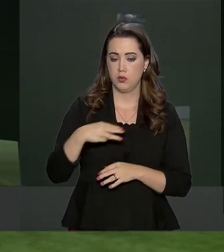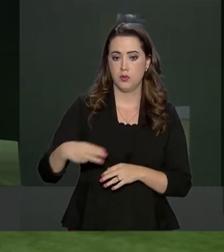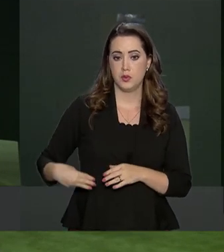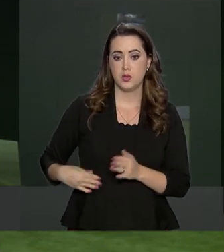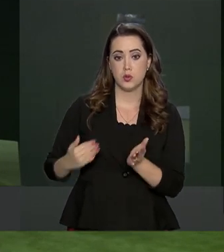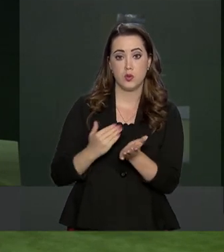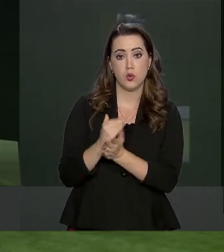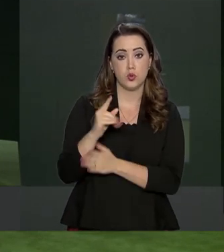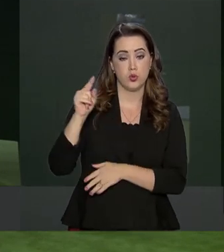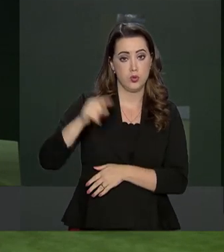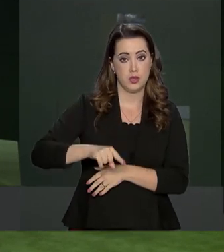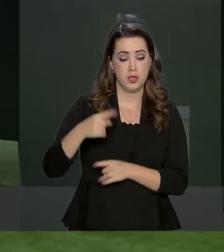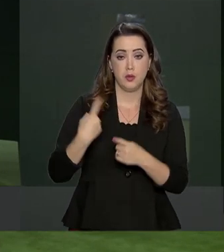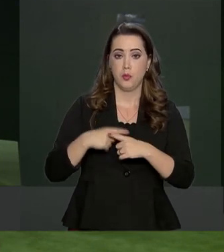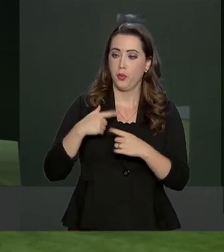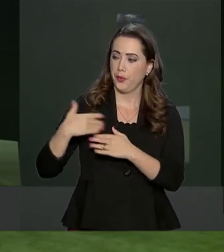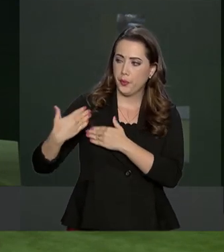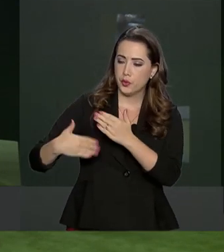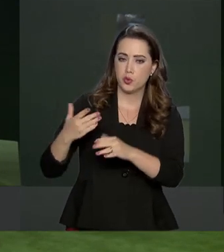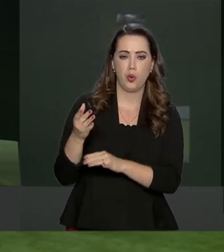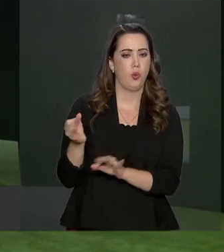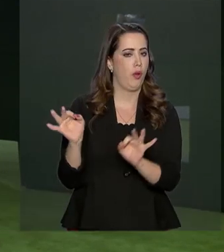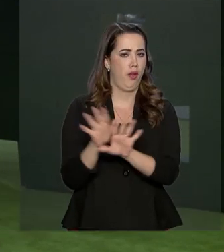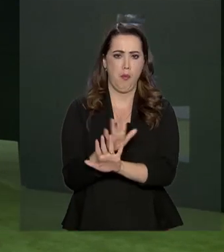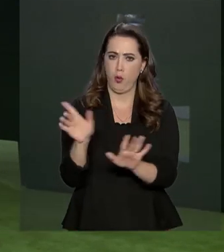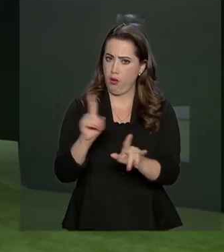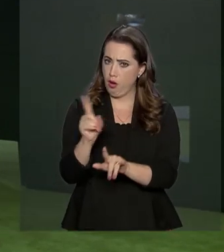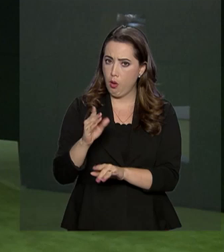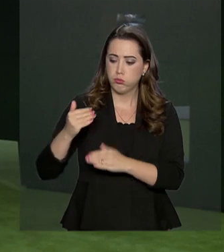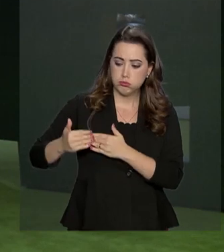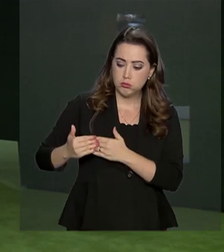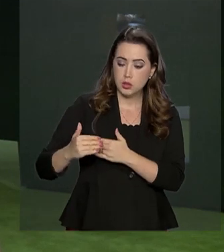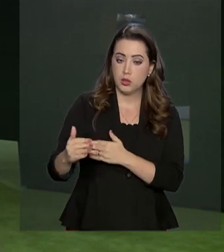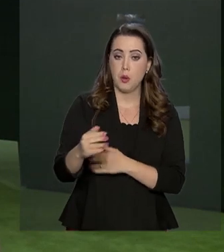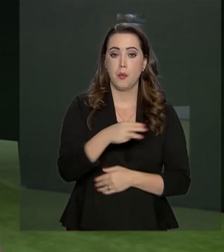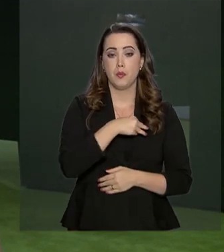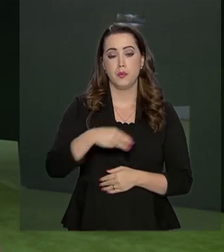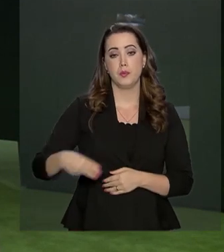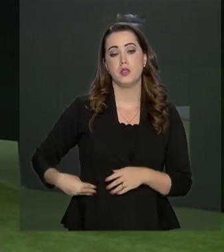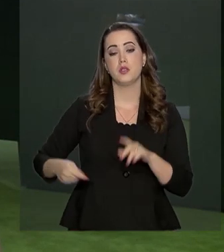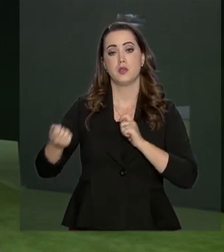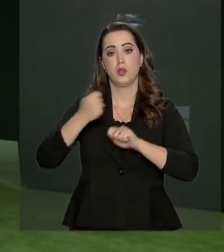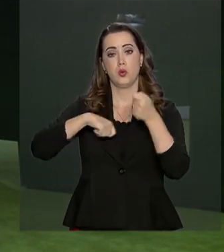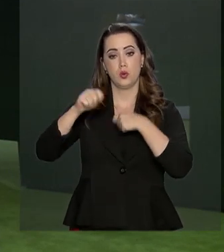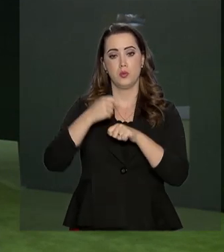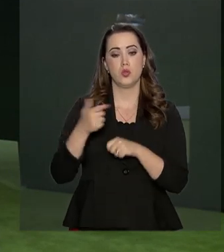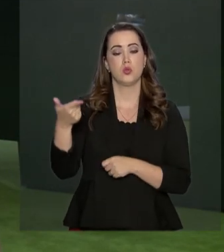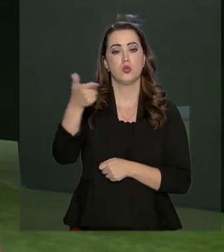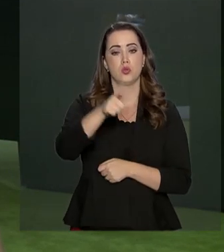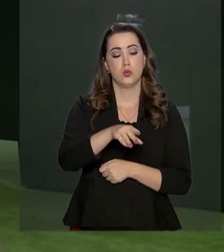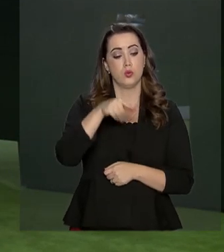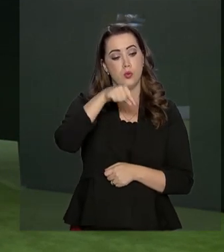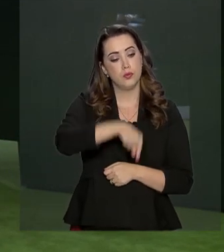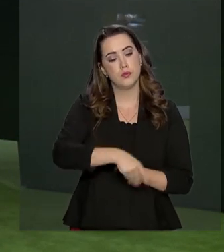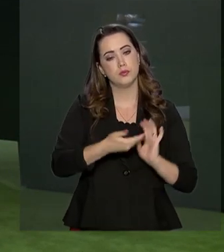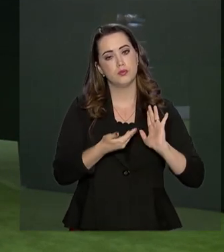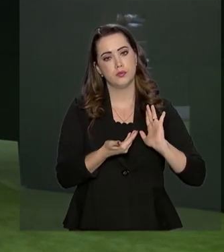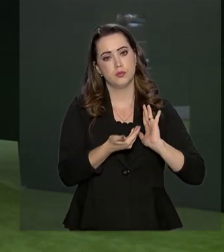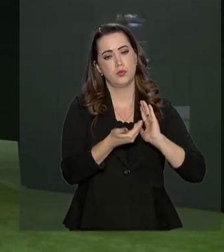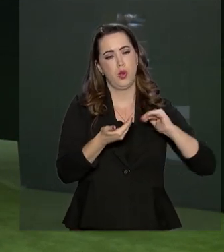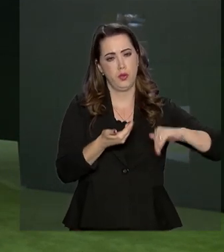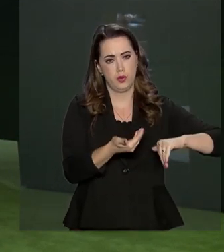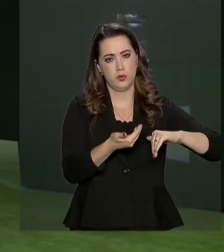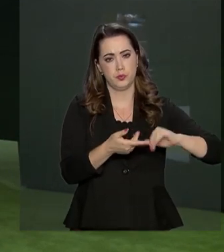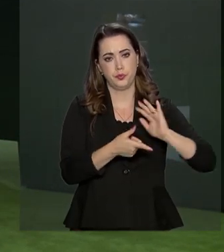continua aqui porque a sessão não acabou. O ministro Paulo Guedes, ministro da Economia, veio mais uma vez ao Congresso Nacional.